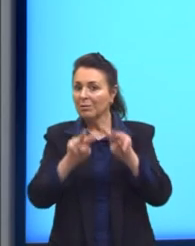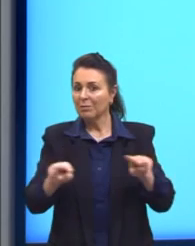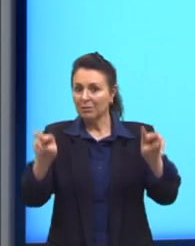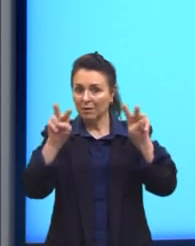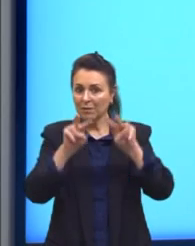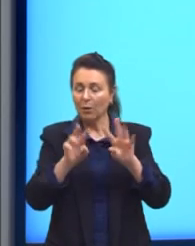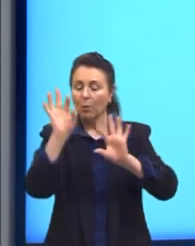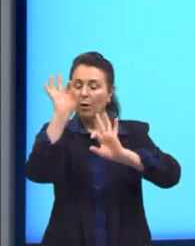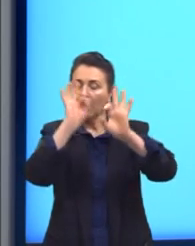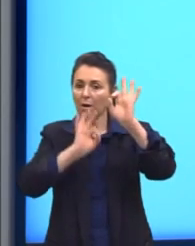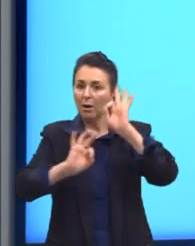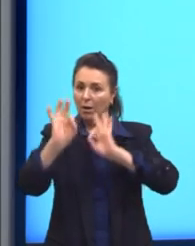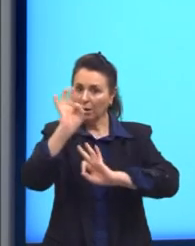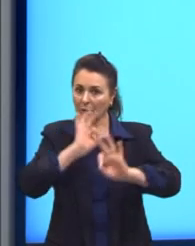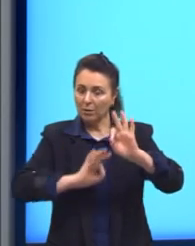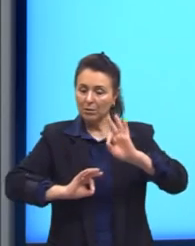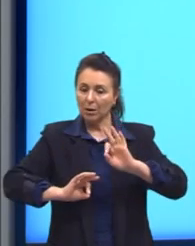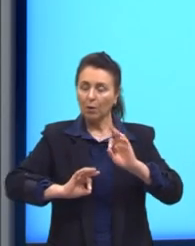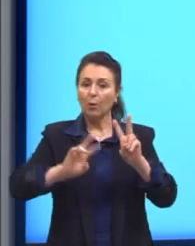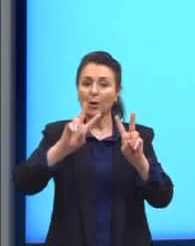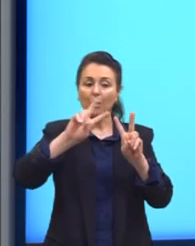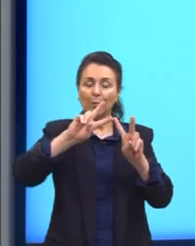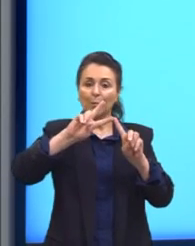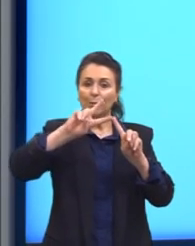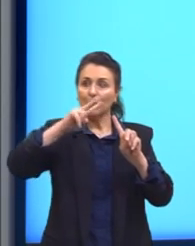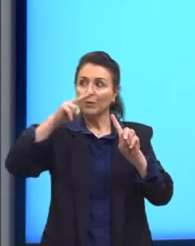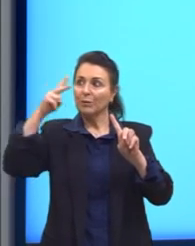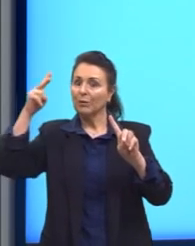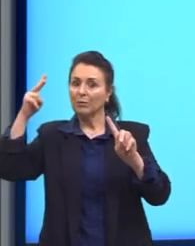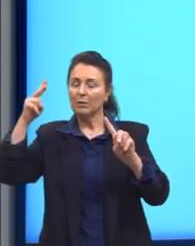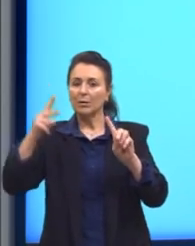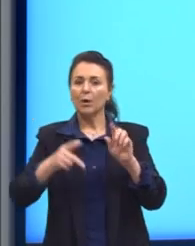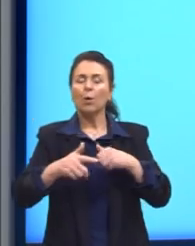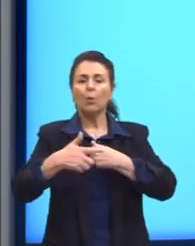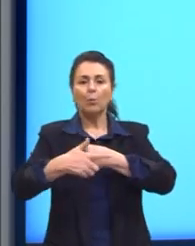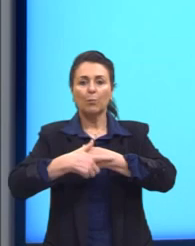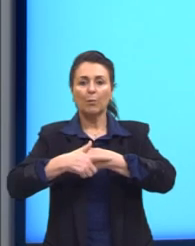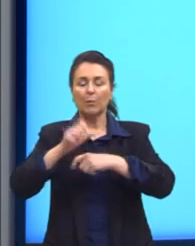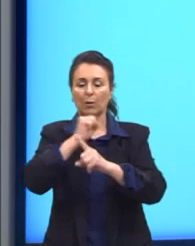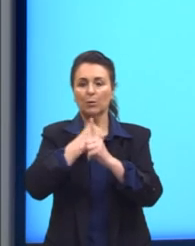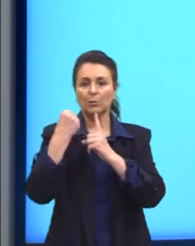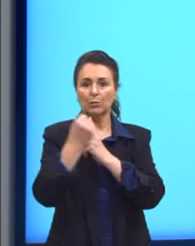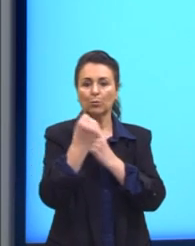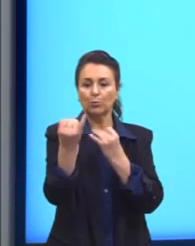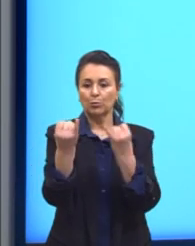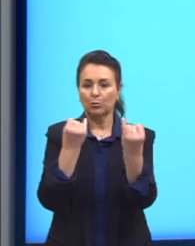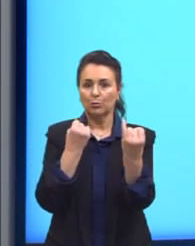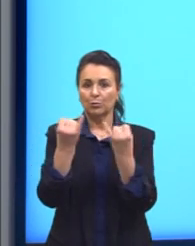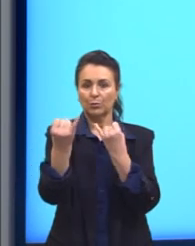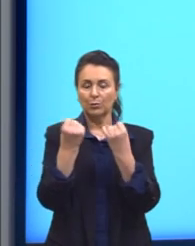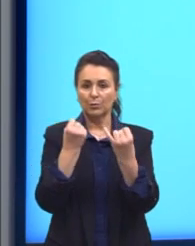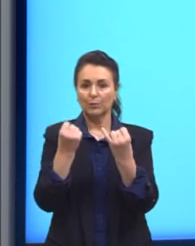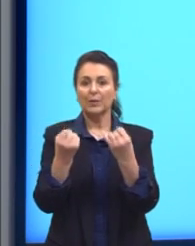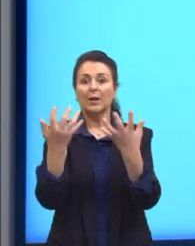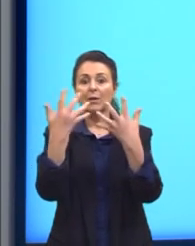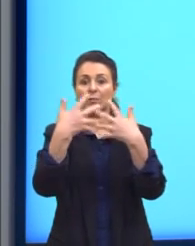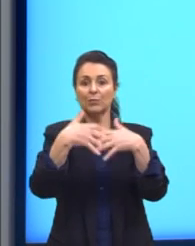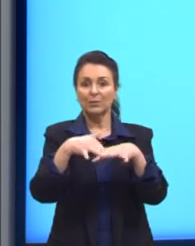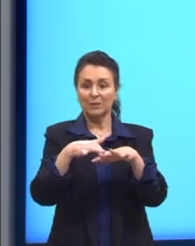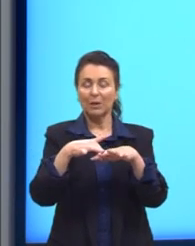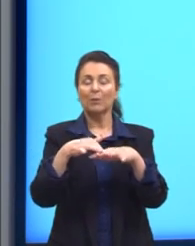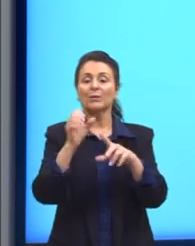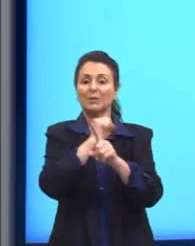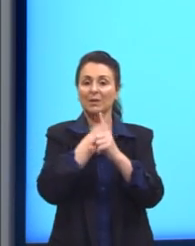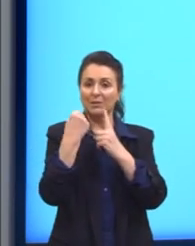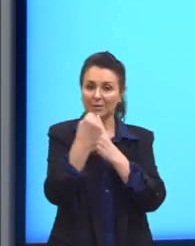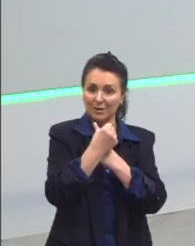a organização e a progressão textual, os papéis sociais dos interlocutores e a função sociocomunicativa.